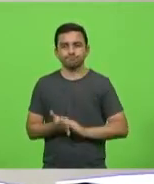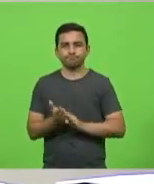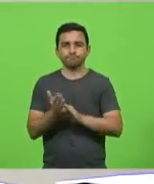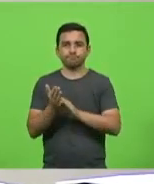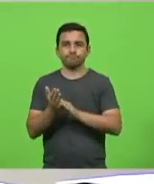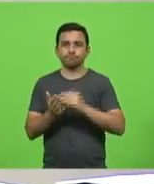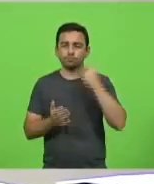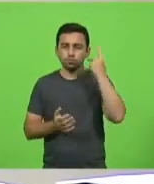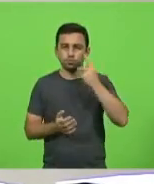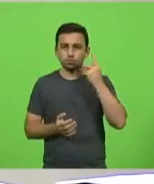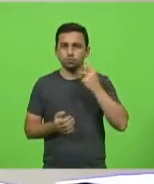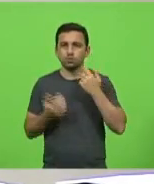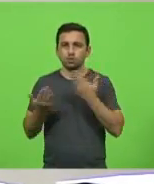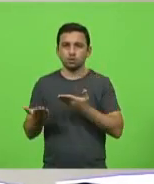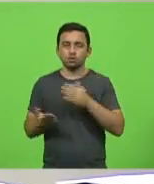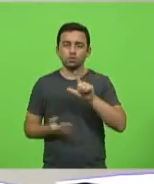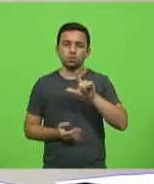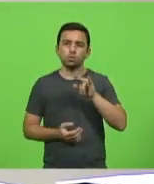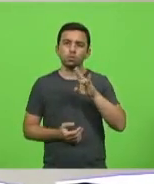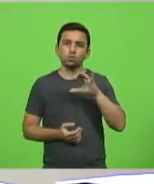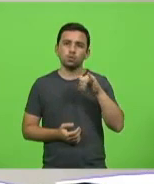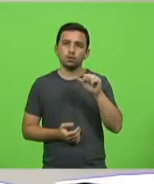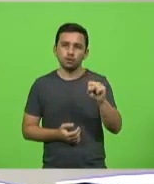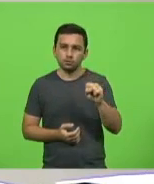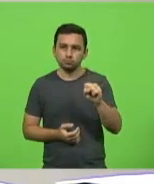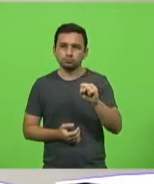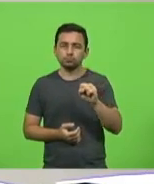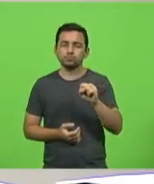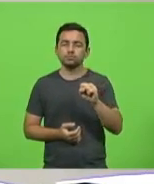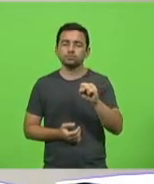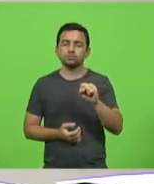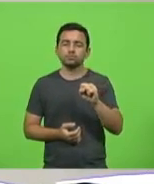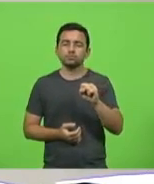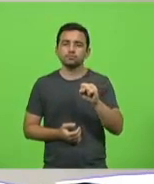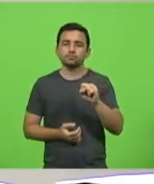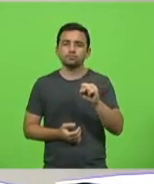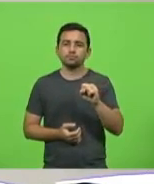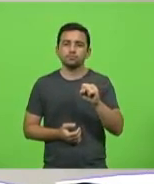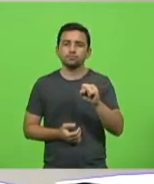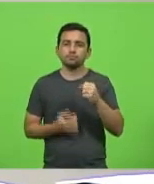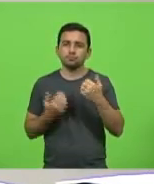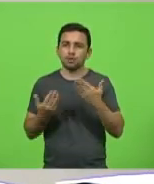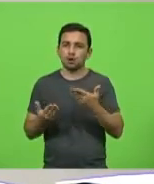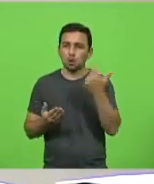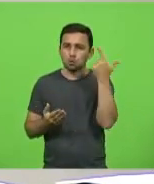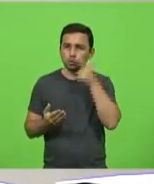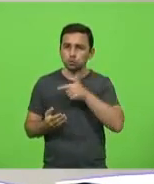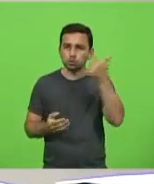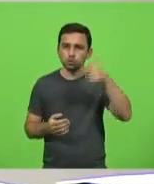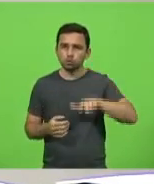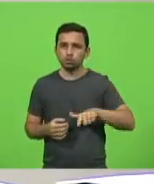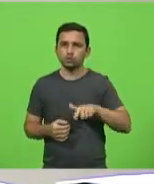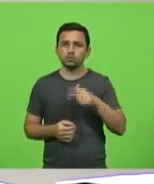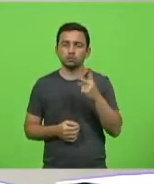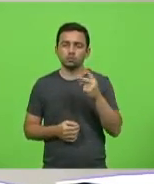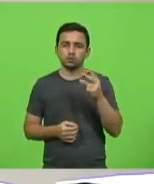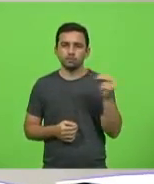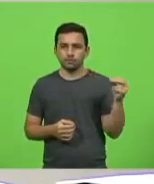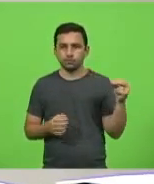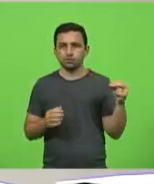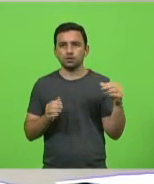promotora de justiça, Lucas dos Santos Machado, pela reeleição para o BN 2020